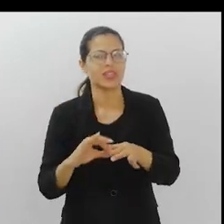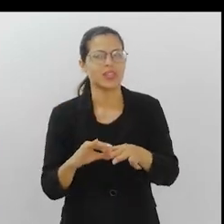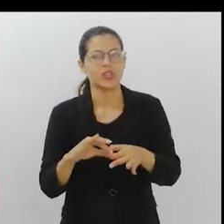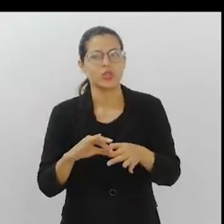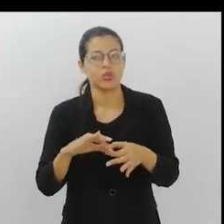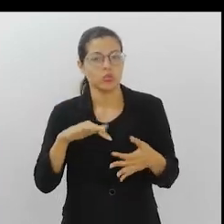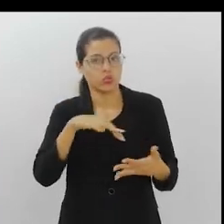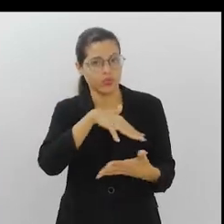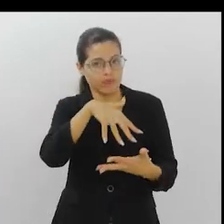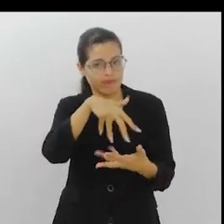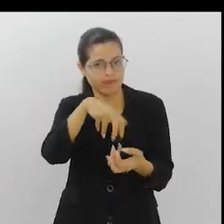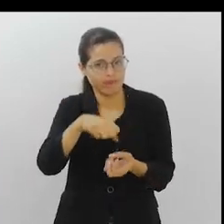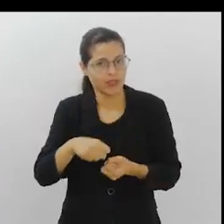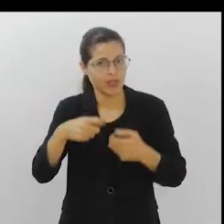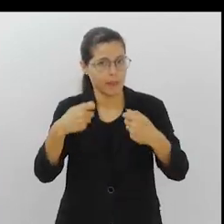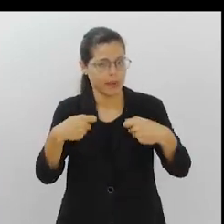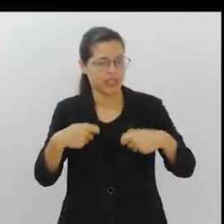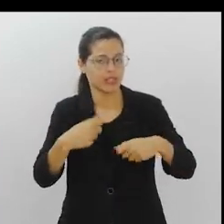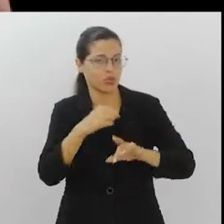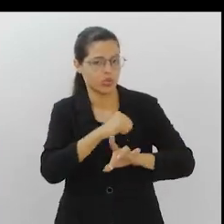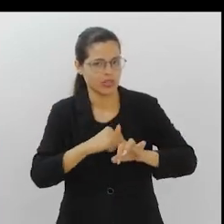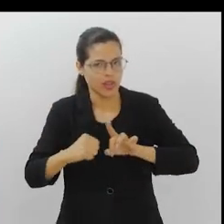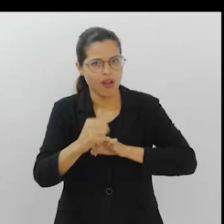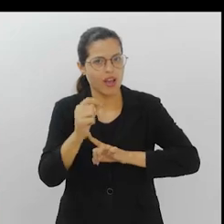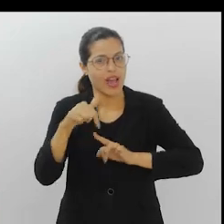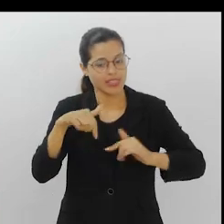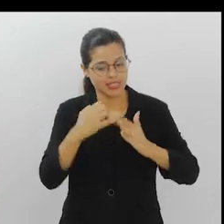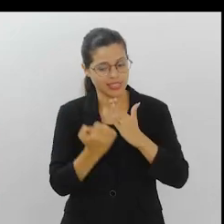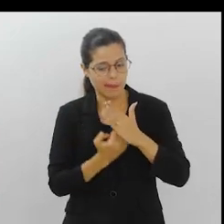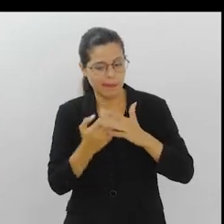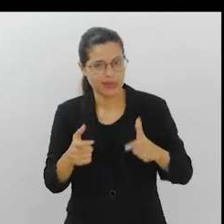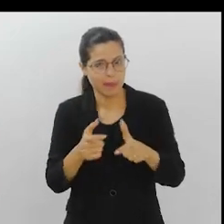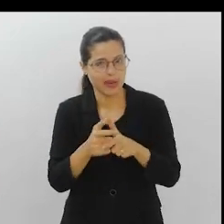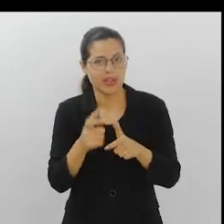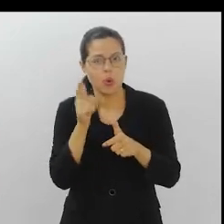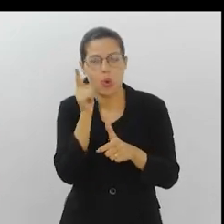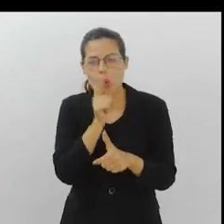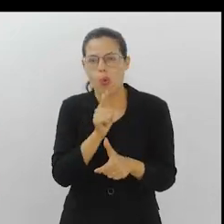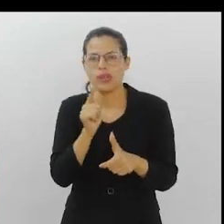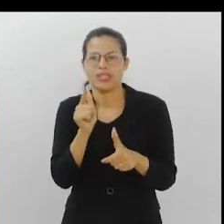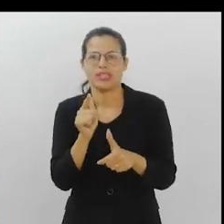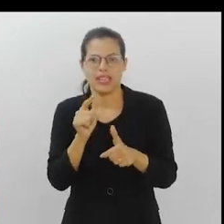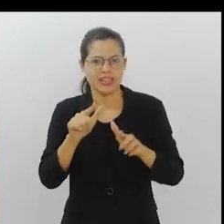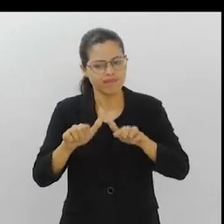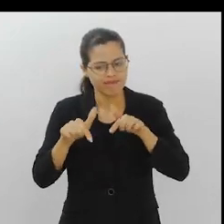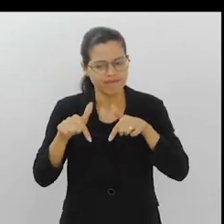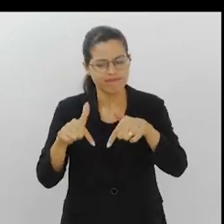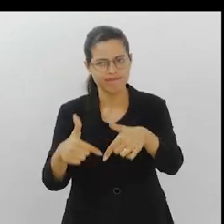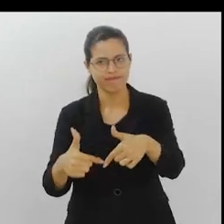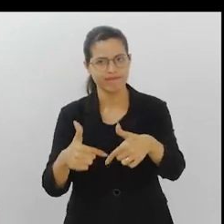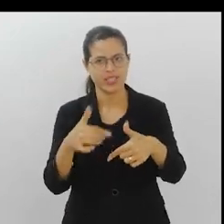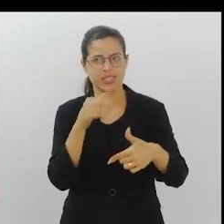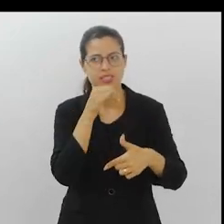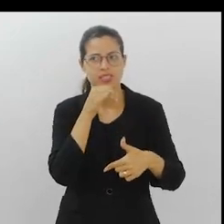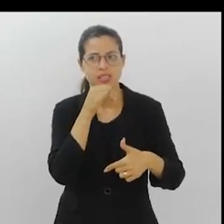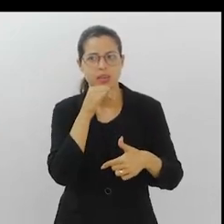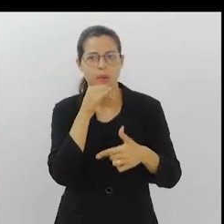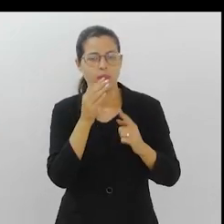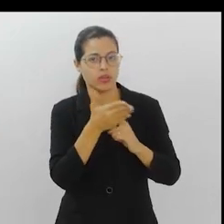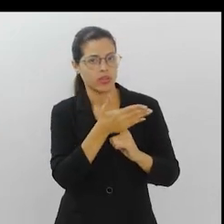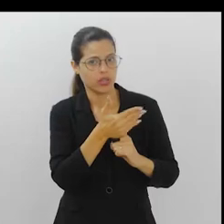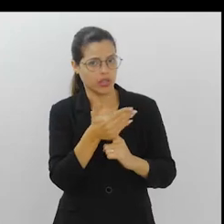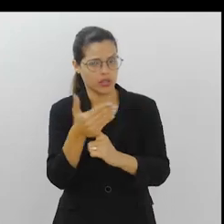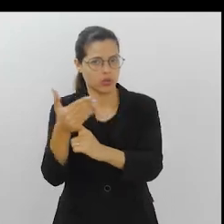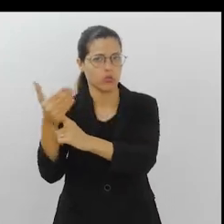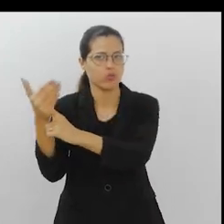como uma necessidade social, elas conseguem se integrar a isso da melhor maneira possível. E elas conseguem, por exemplo, não só em